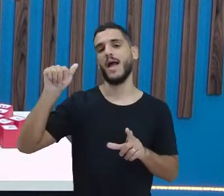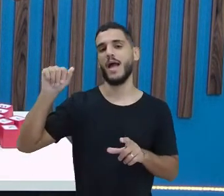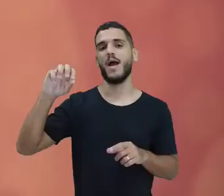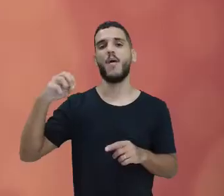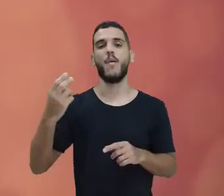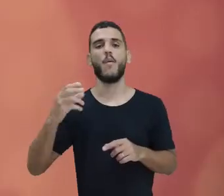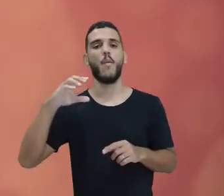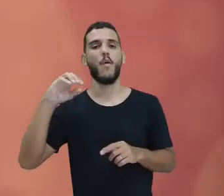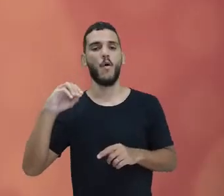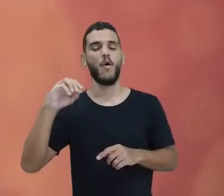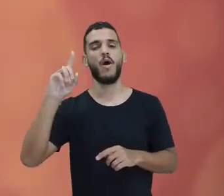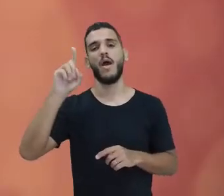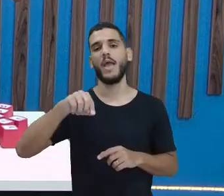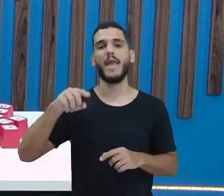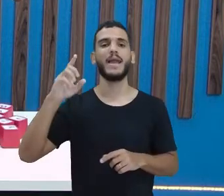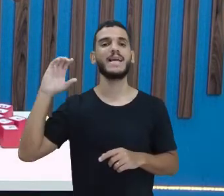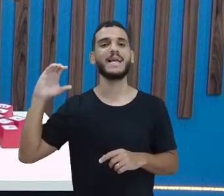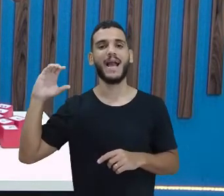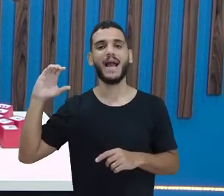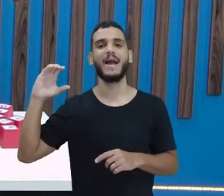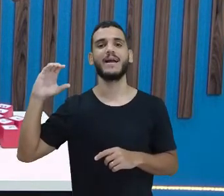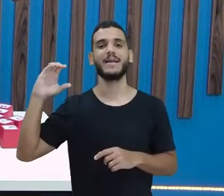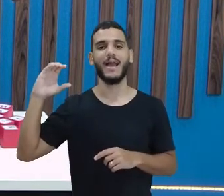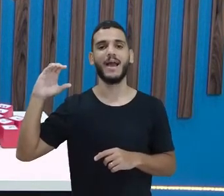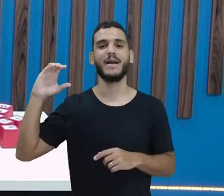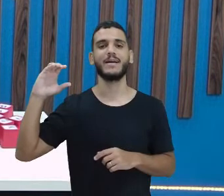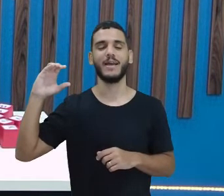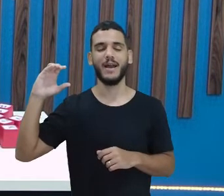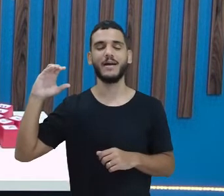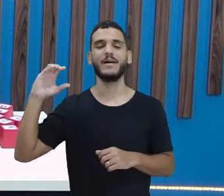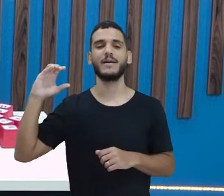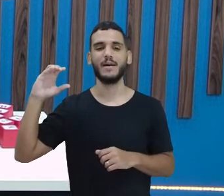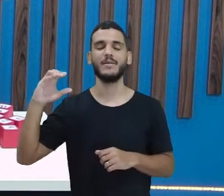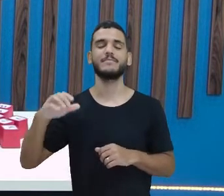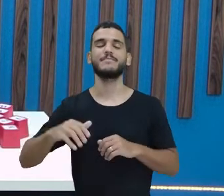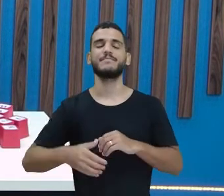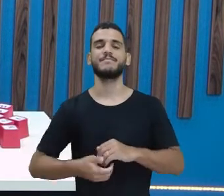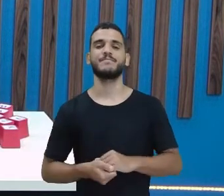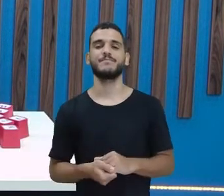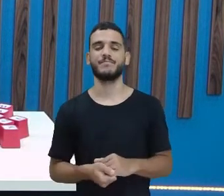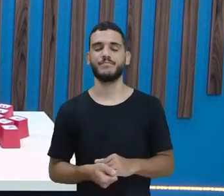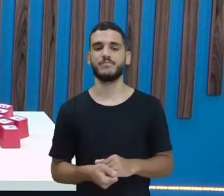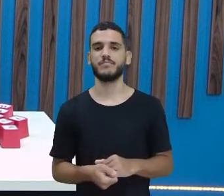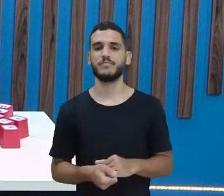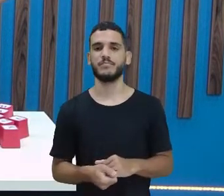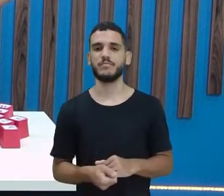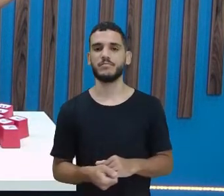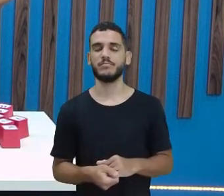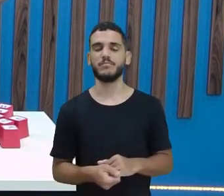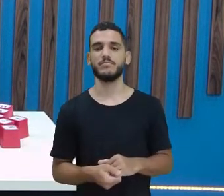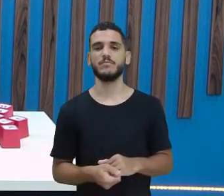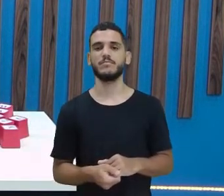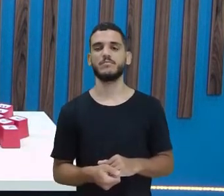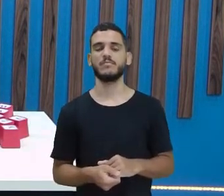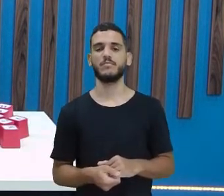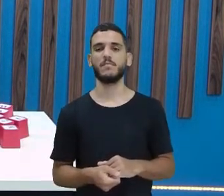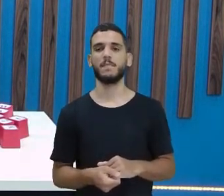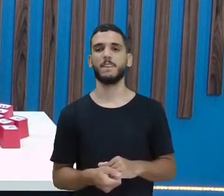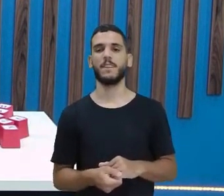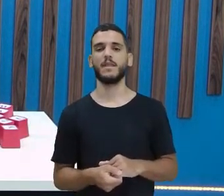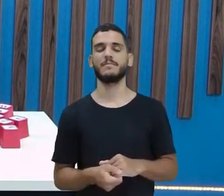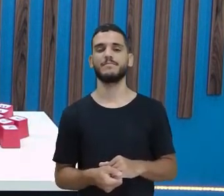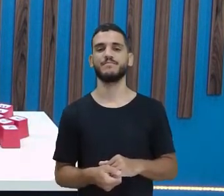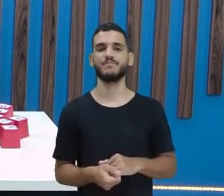Cá, Cá, Cá. Como se você estivesse coçando a garganta. Vamos observar